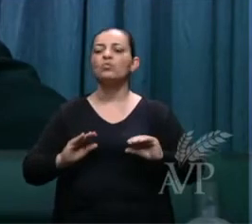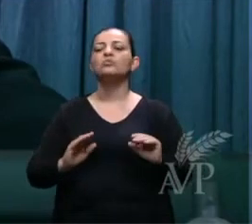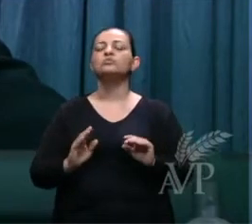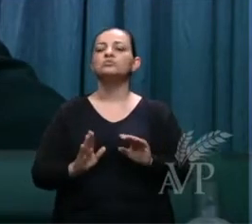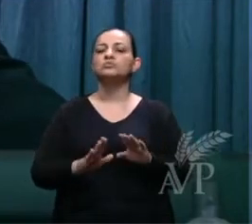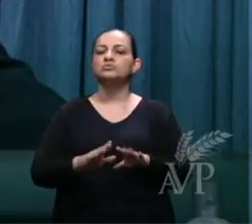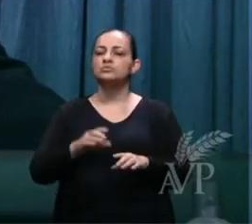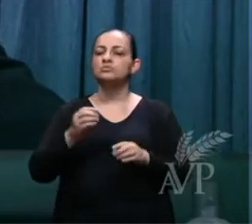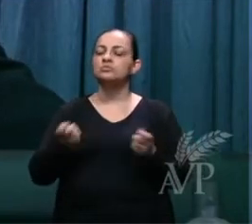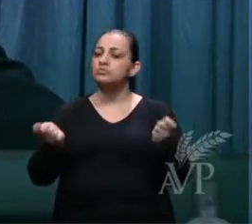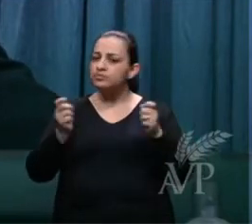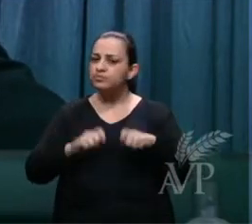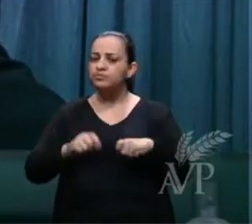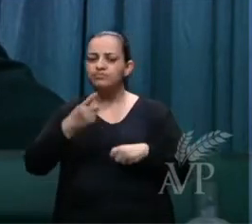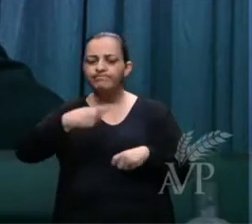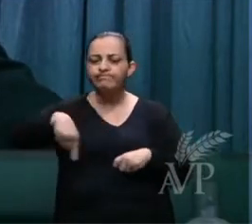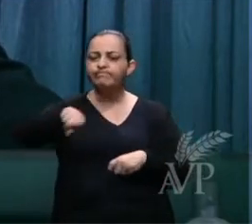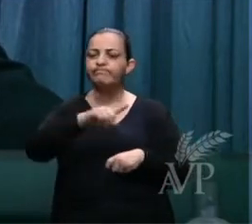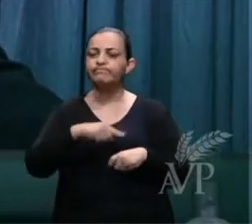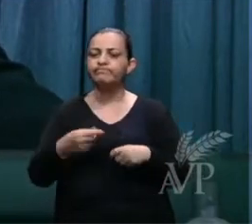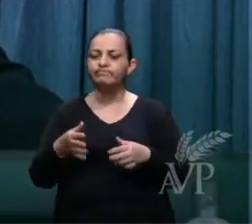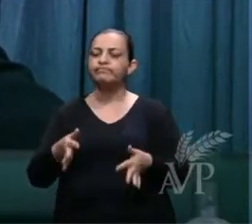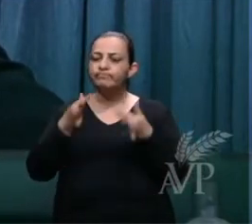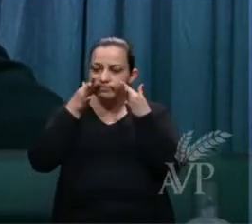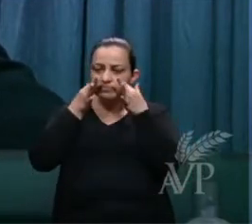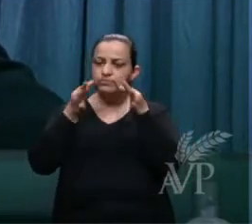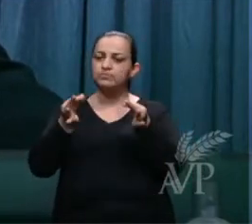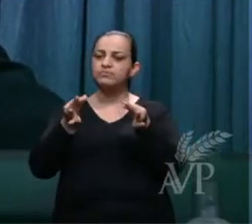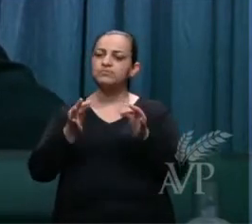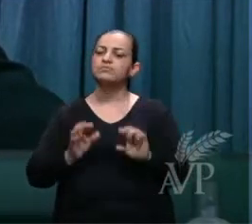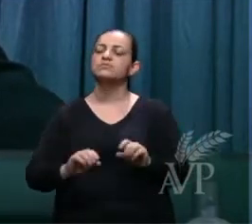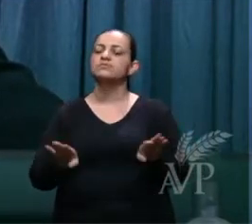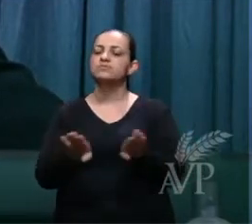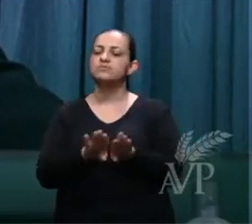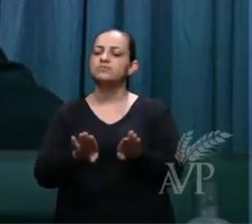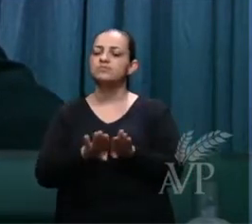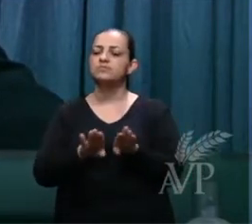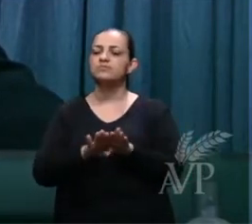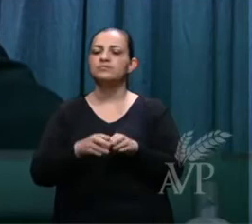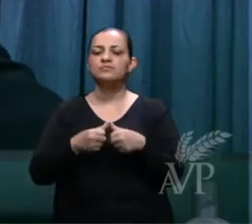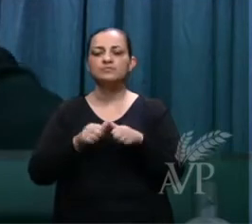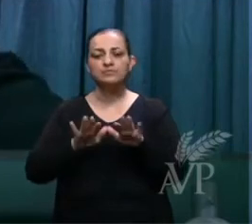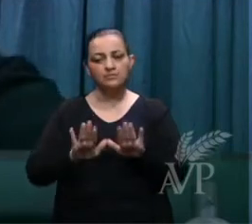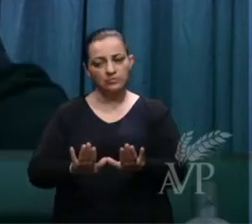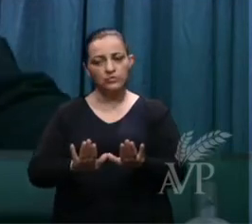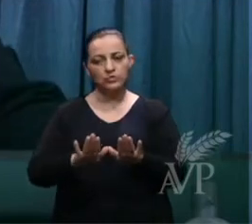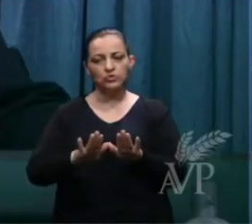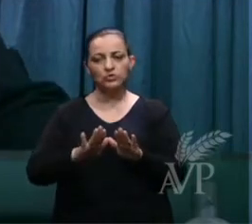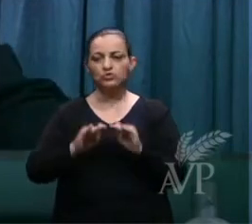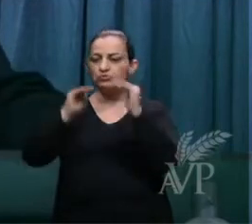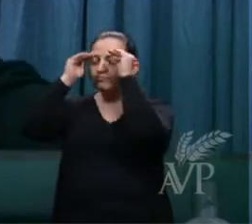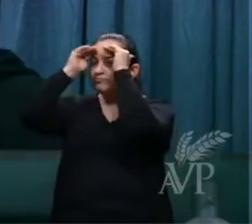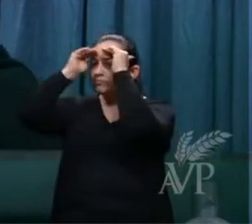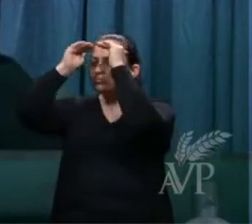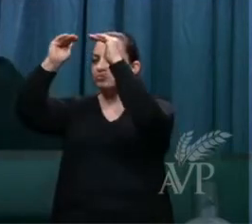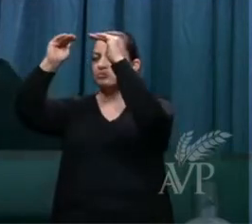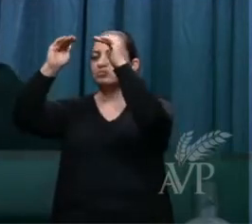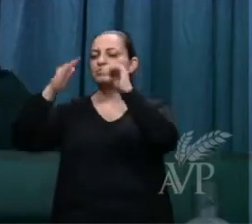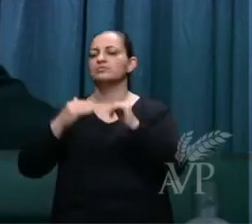você deva prestar atenção e manter toda a reverência